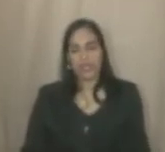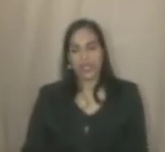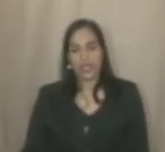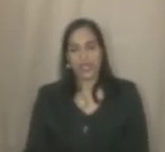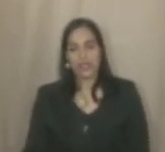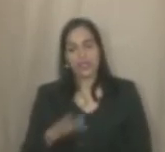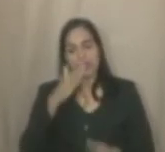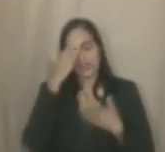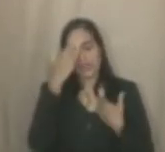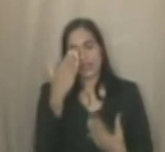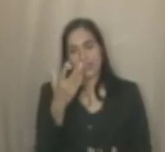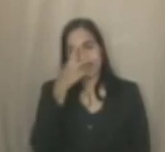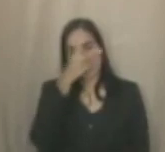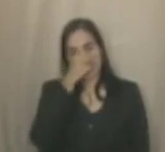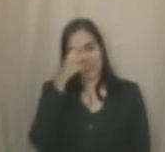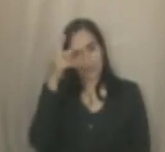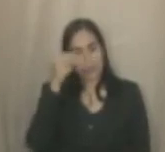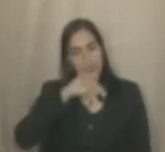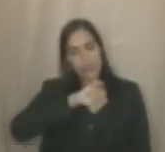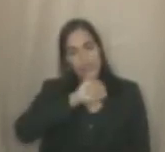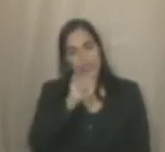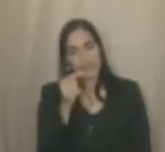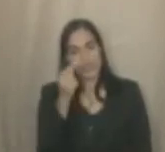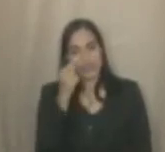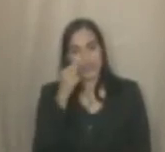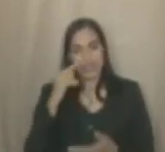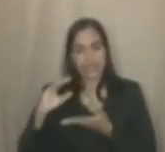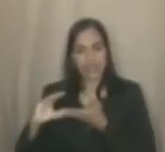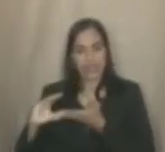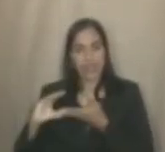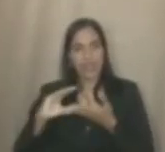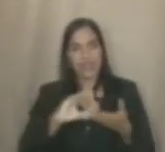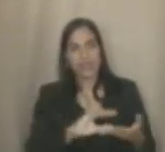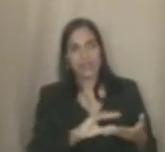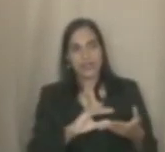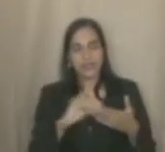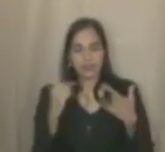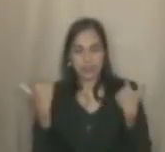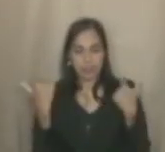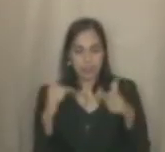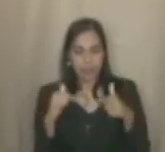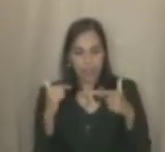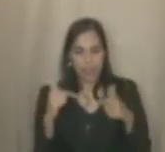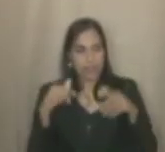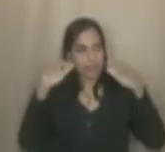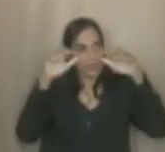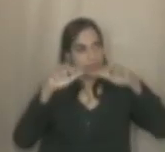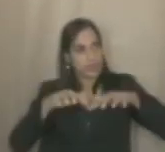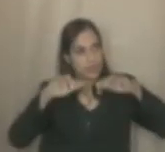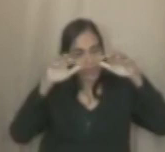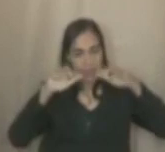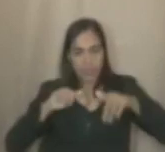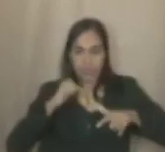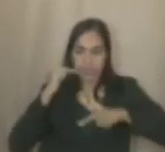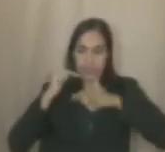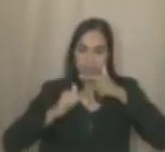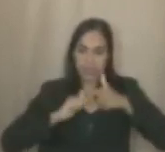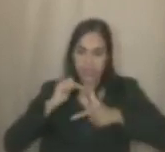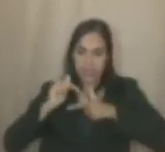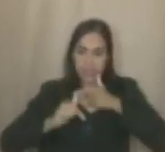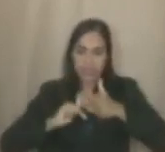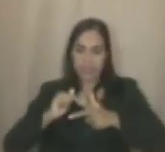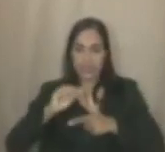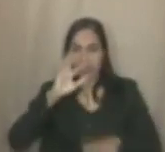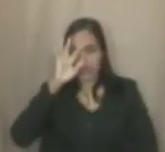por esse ano ter aumentado o investimento para a Operação Inverno e pelas ações que irão